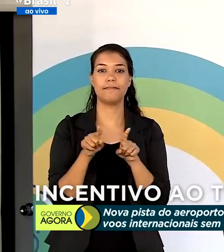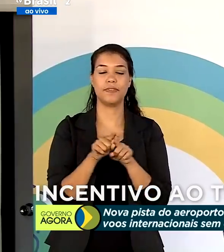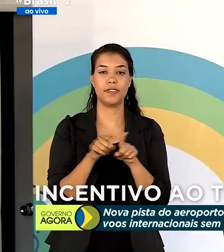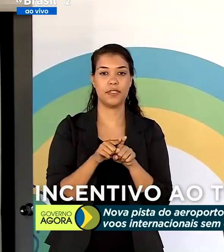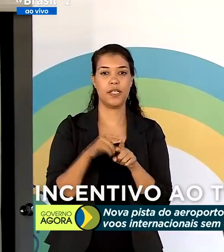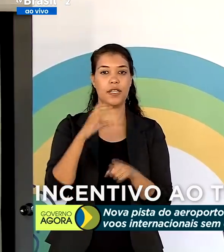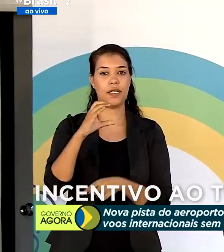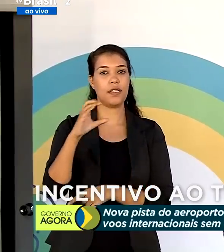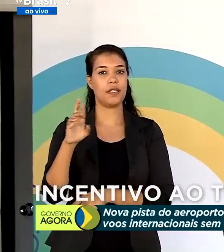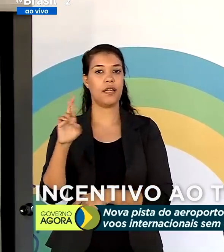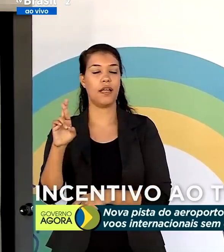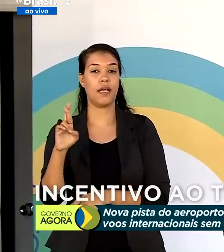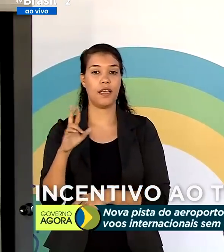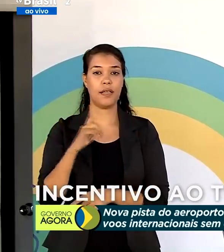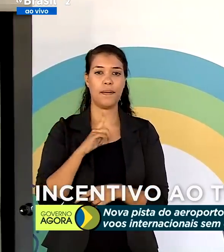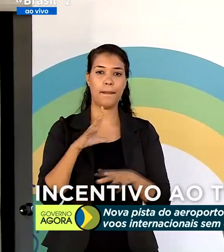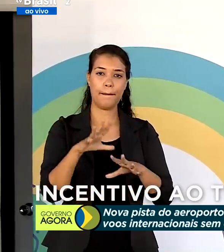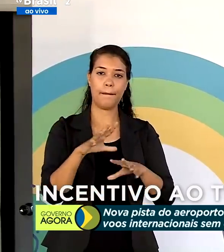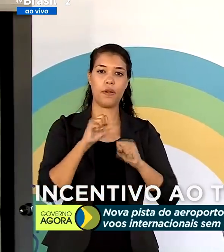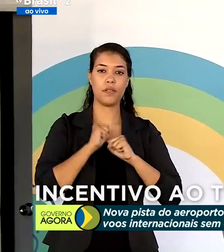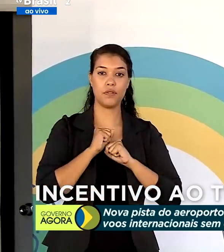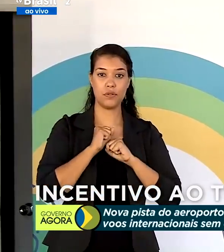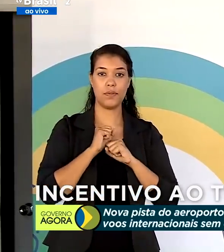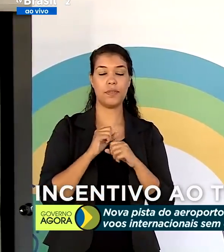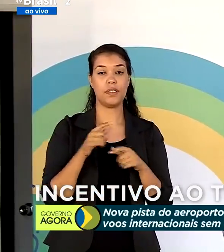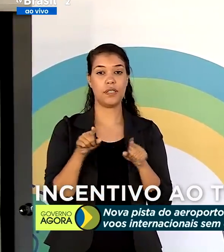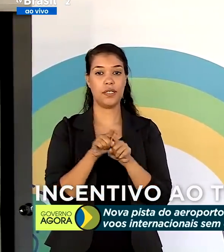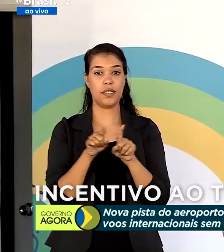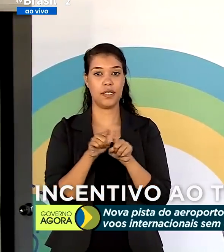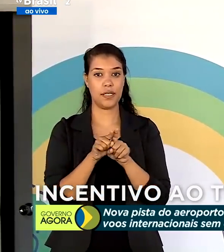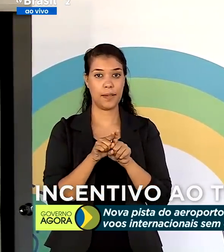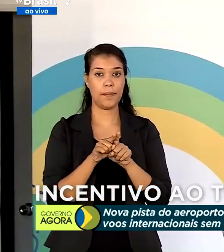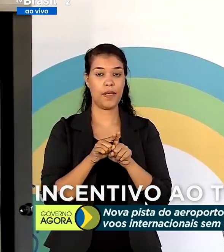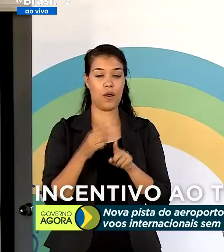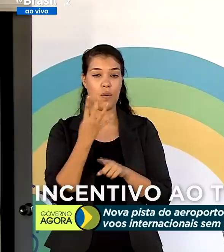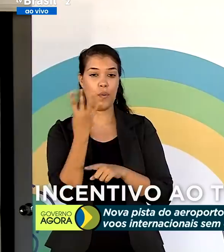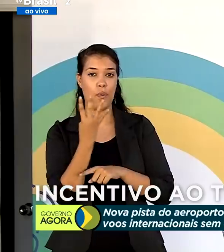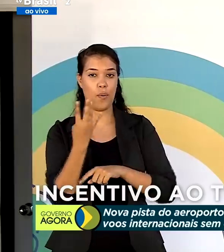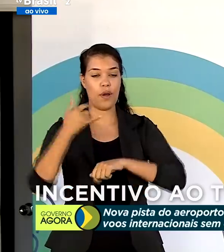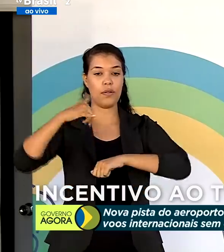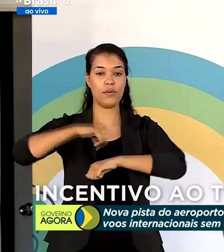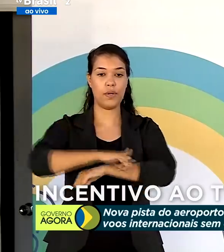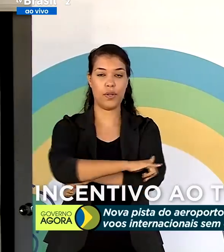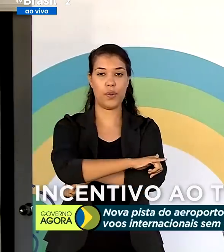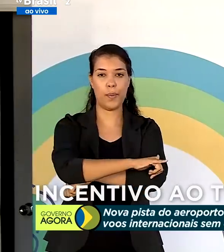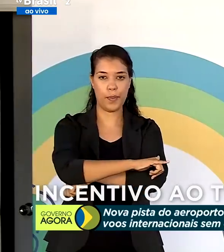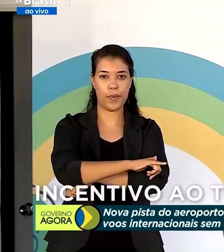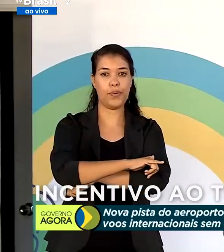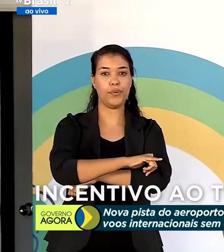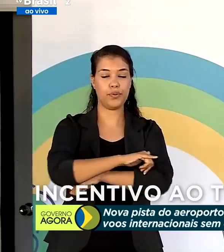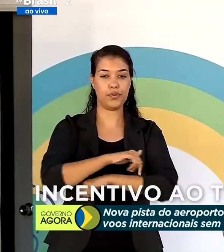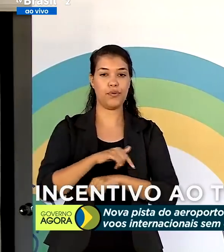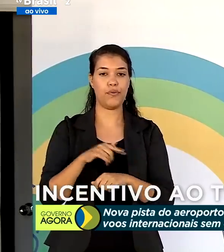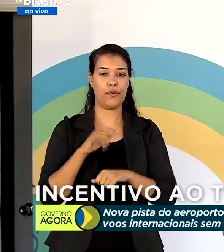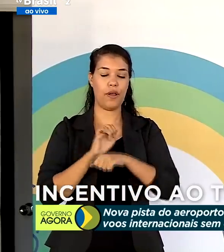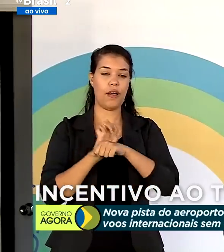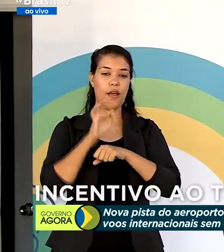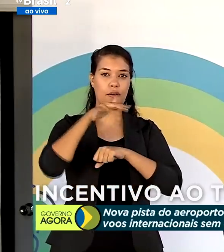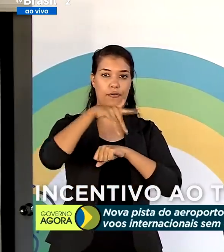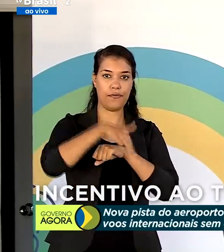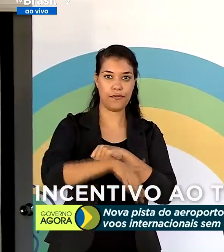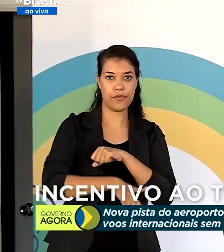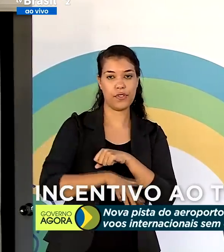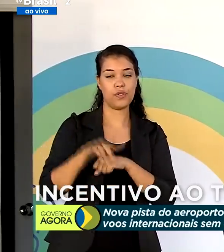que assume a operação de quatro aeroportos aqui no Paraná, o aeroporto de Londrina, o aeroporto de Força do Iguaçu,